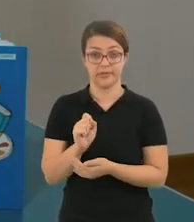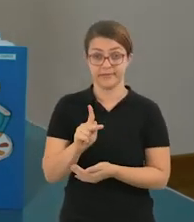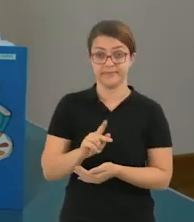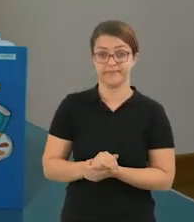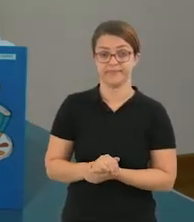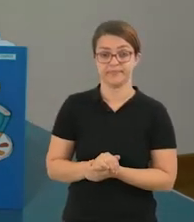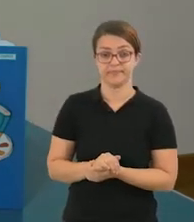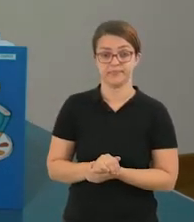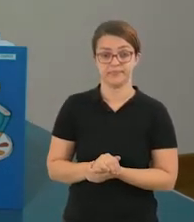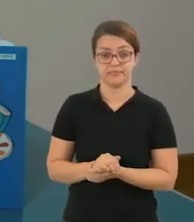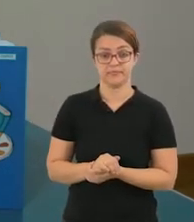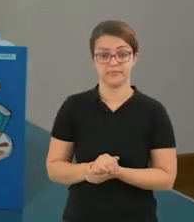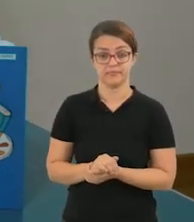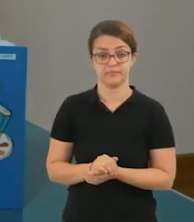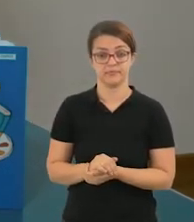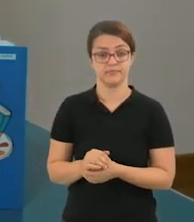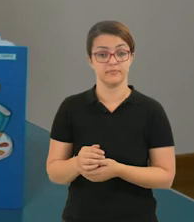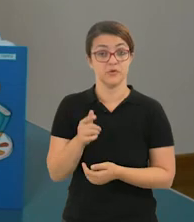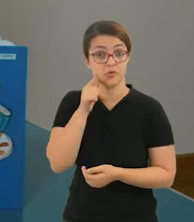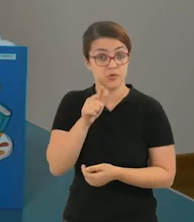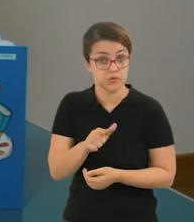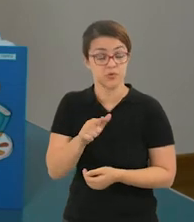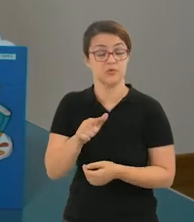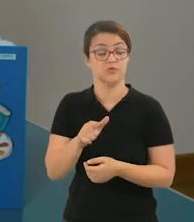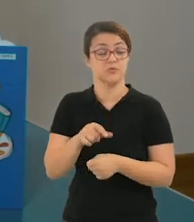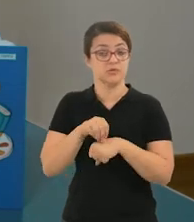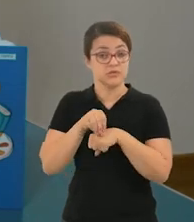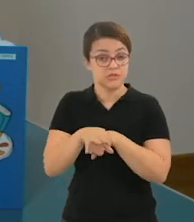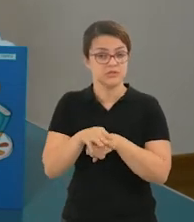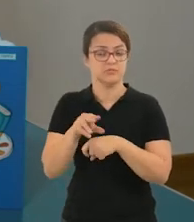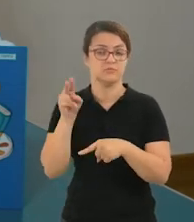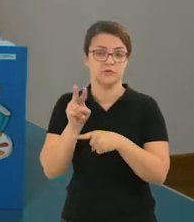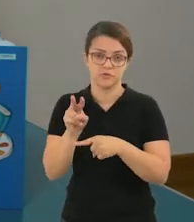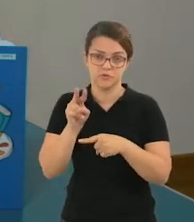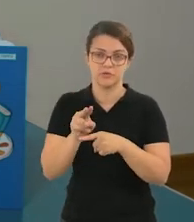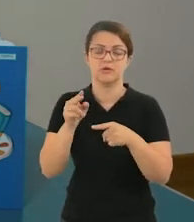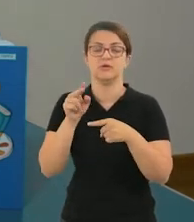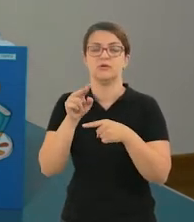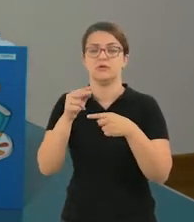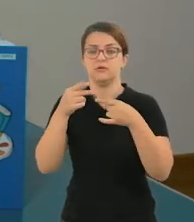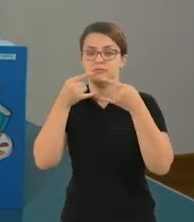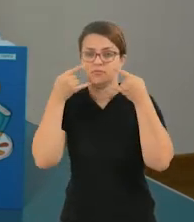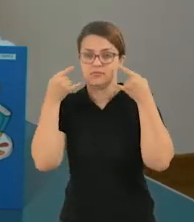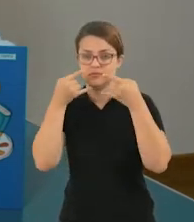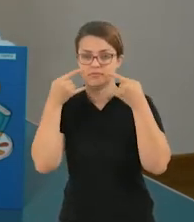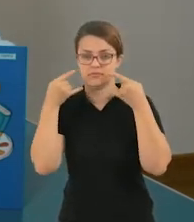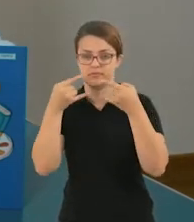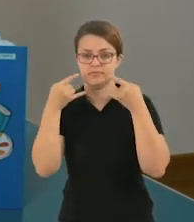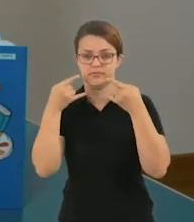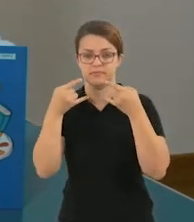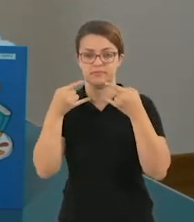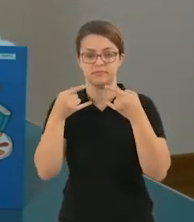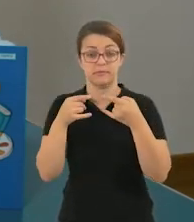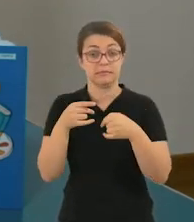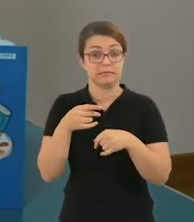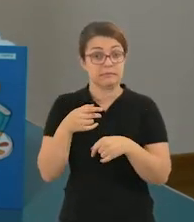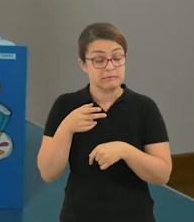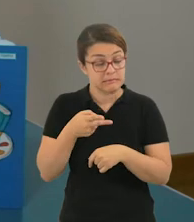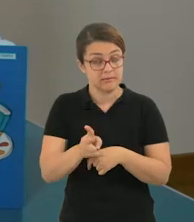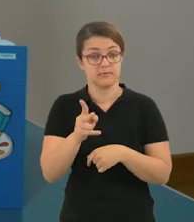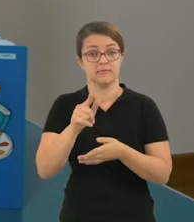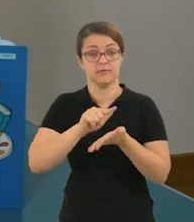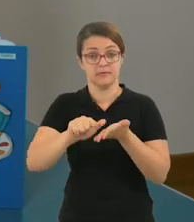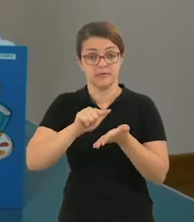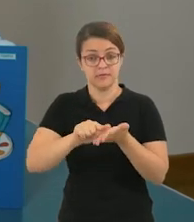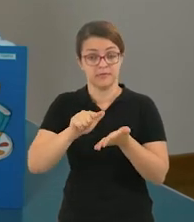Bom, pessoal, eu estou trazendo mais uma vez as dicas para você cuidar da sua máscara de pano, tudo bem? Então, mantenha a máscara